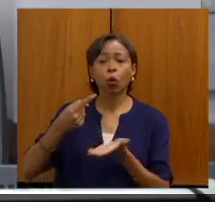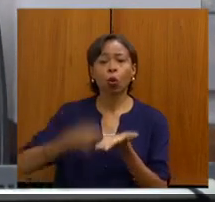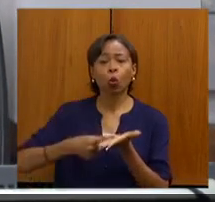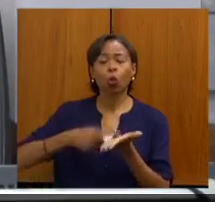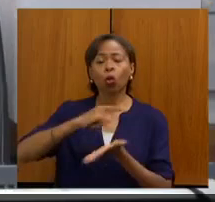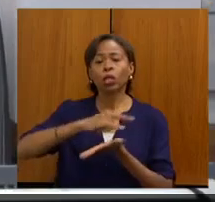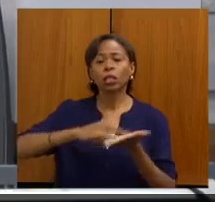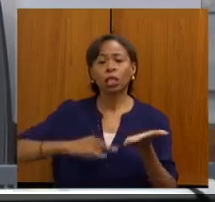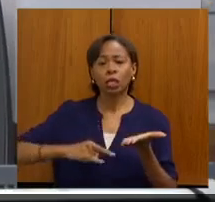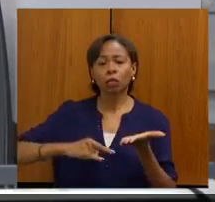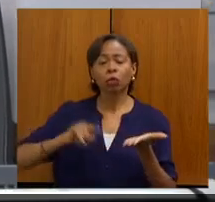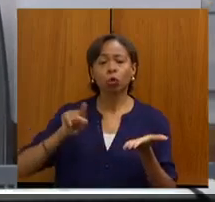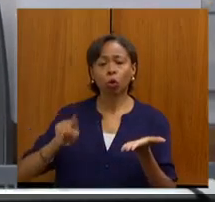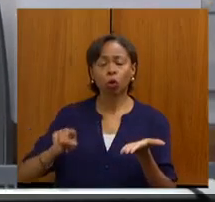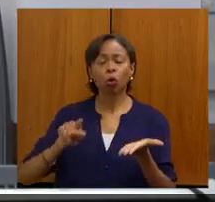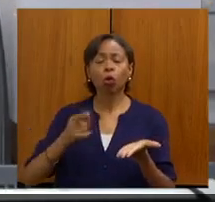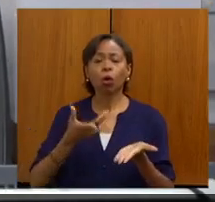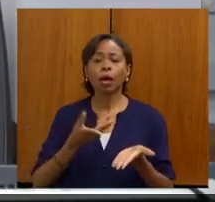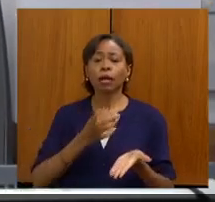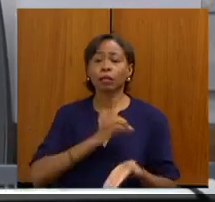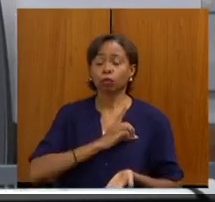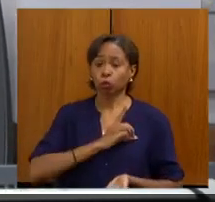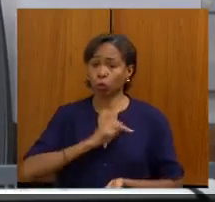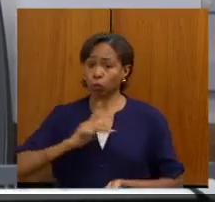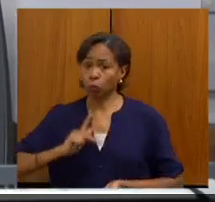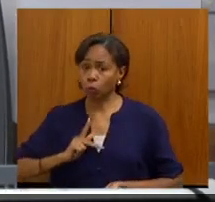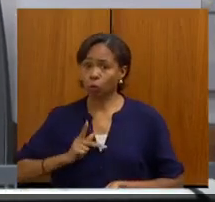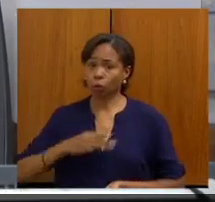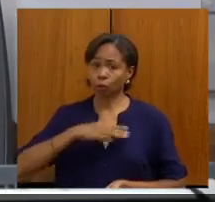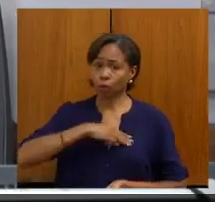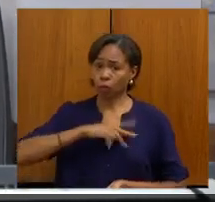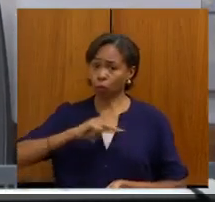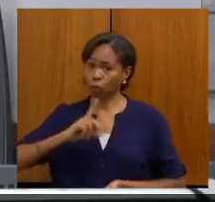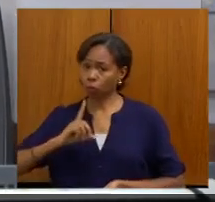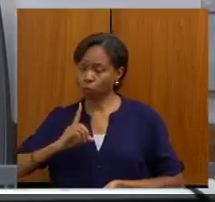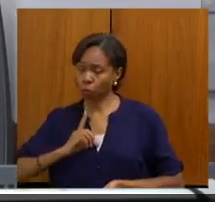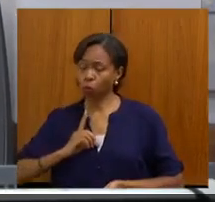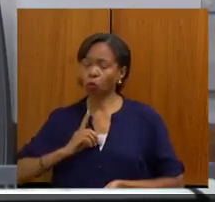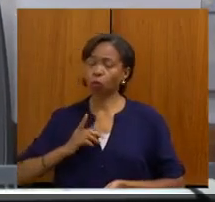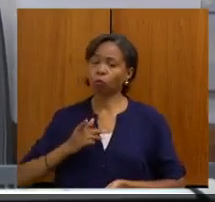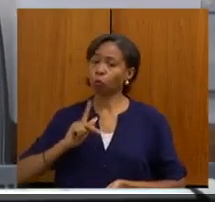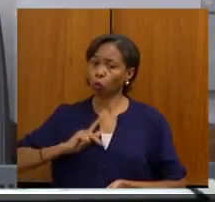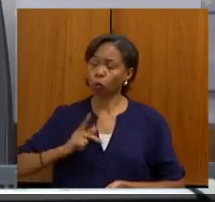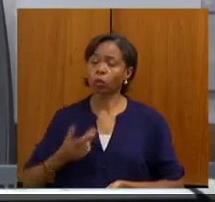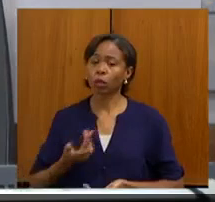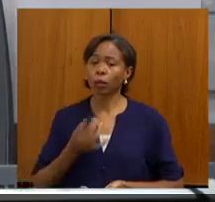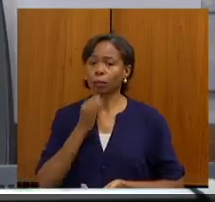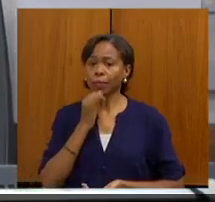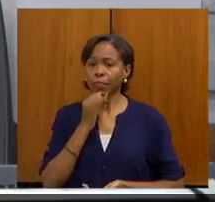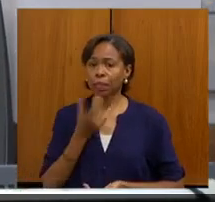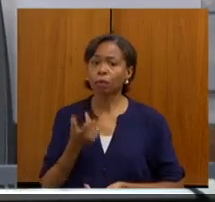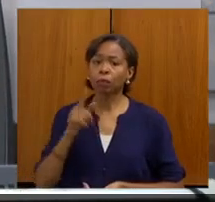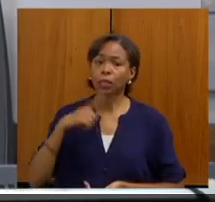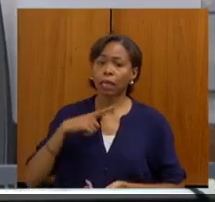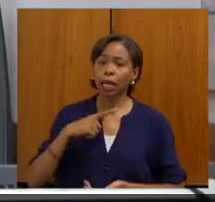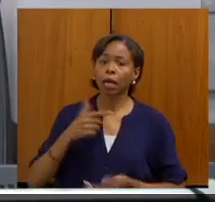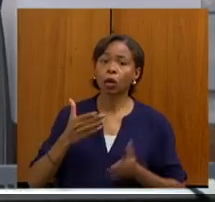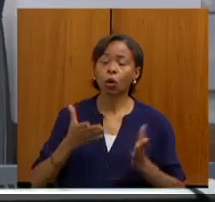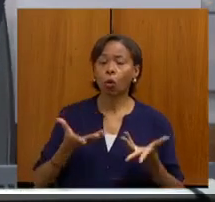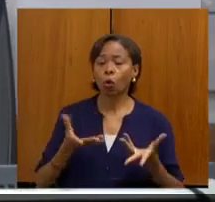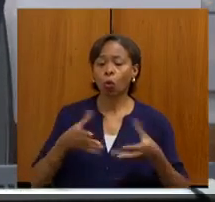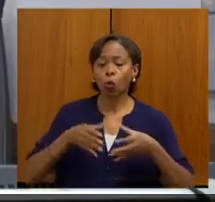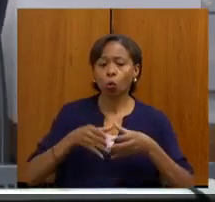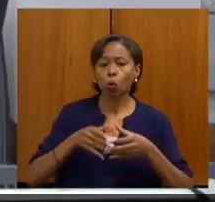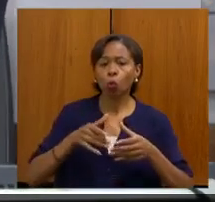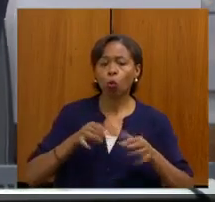técnica com defensoria pública, ministério público. Nós temos a linha de cuidado das doenças respiratórias, por exemplo, que está vinculado à dispensação